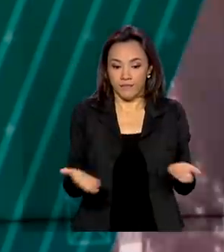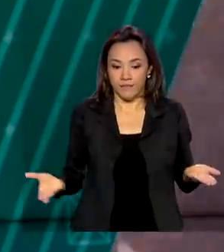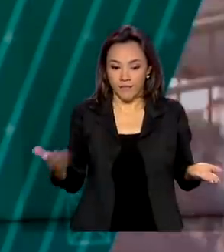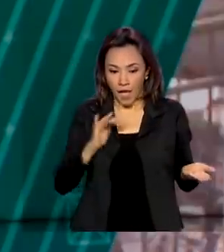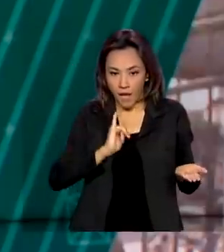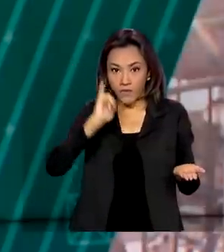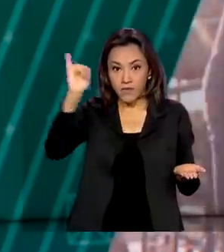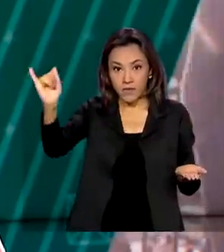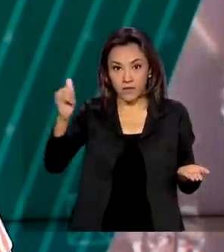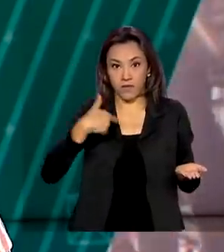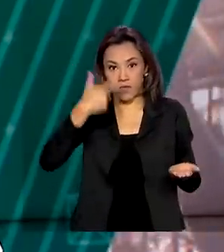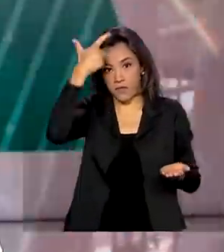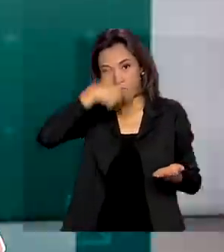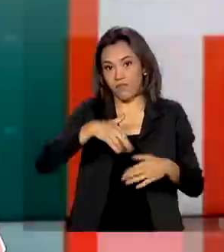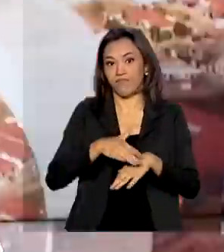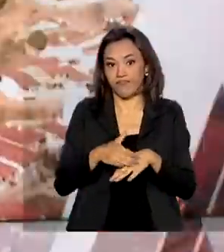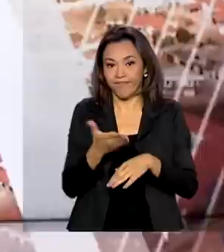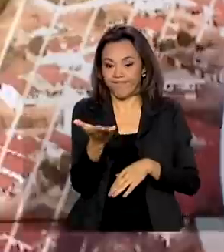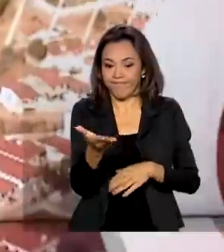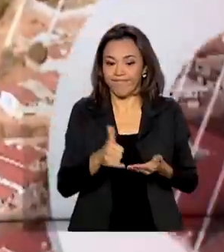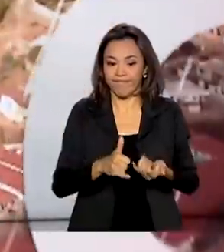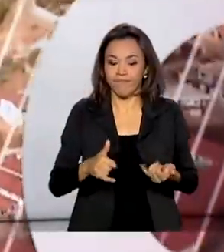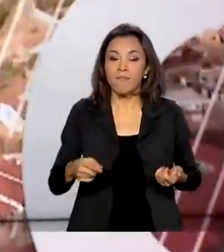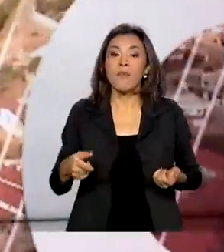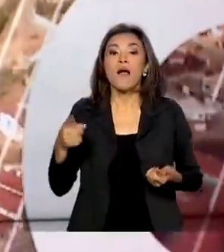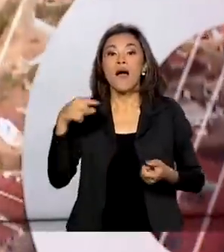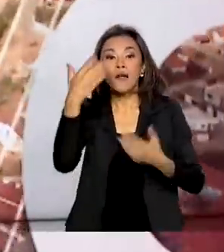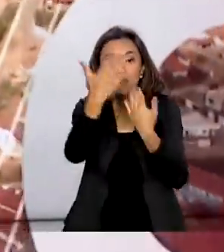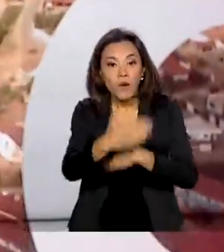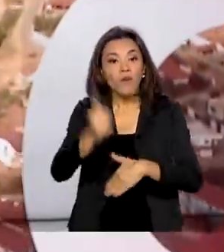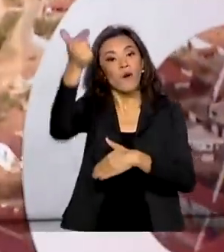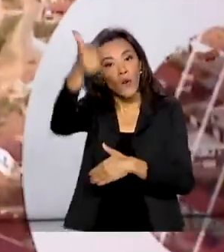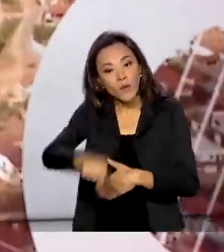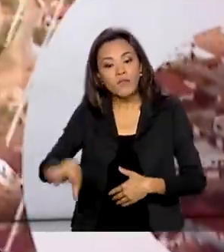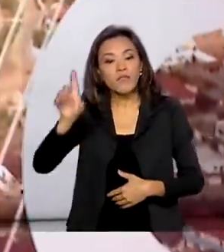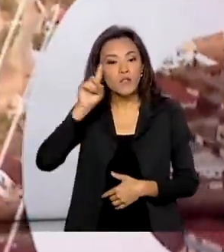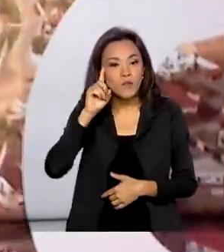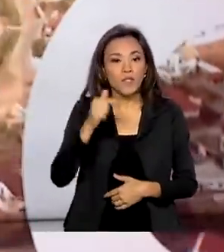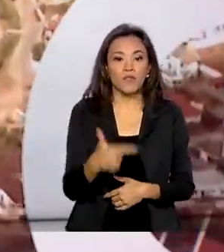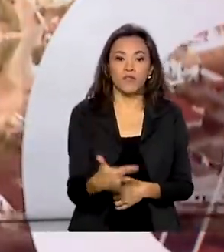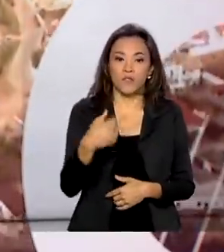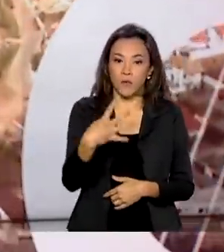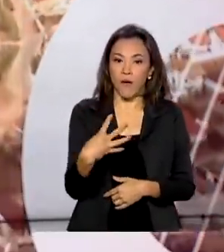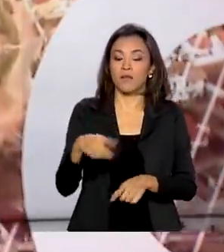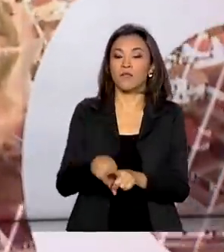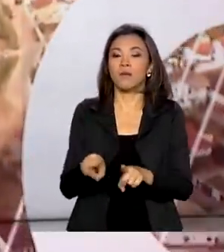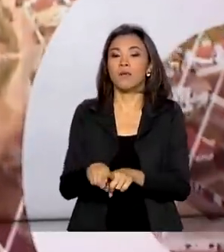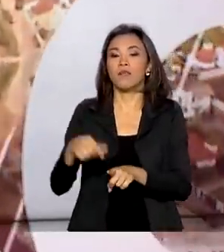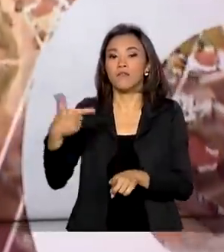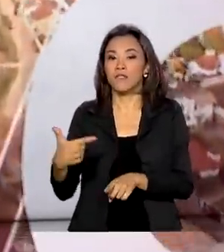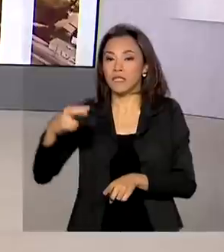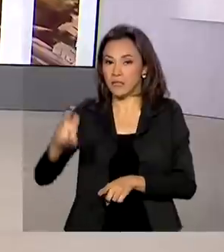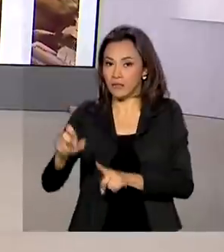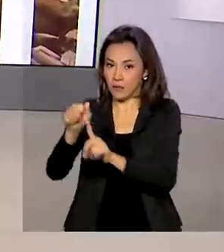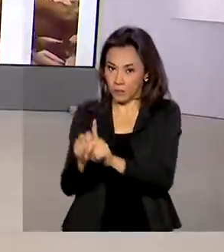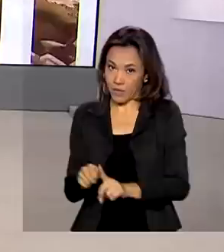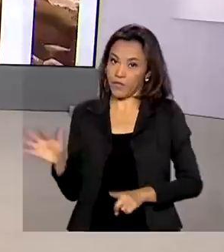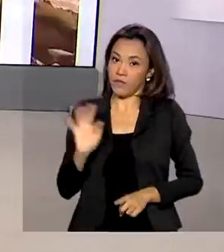-616161. As provas serão reaplicadas nos dias 24 e 25 de fevereiro.